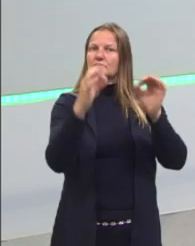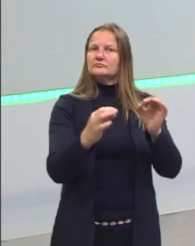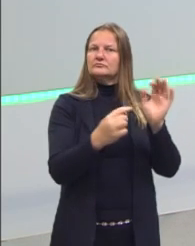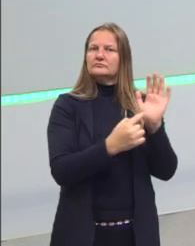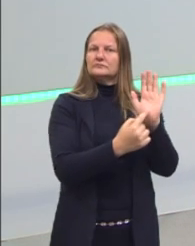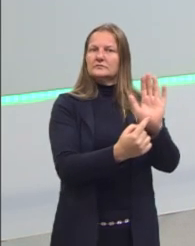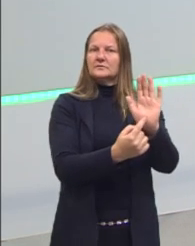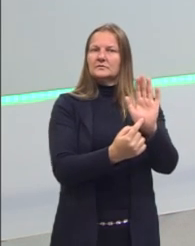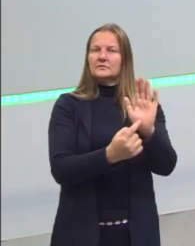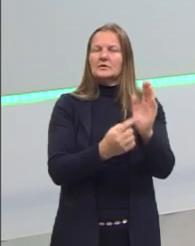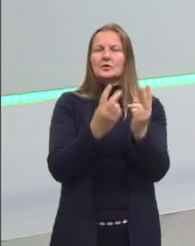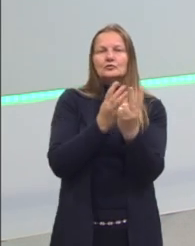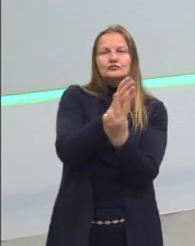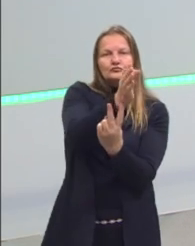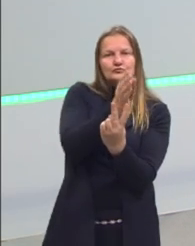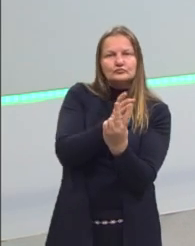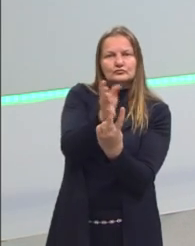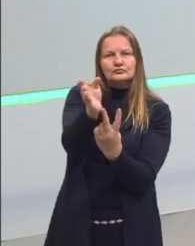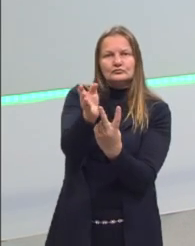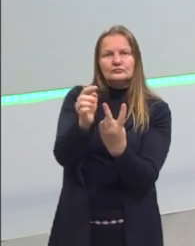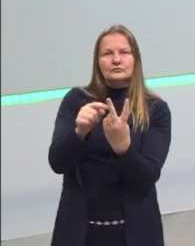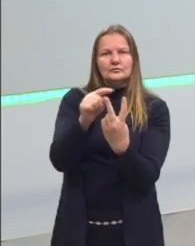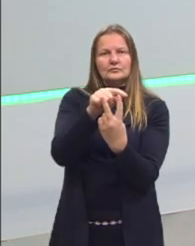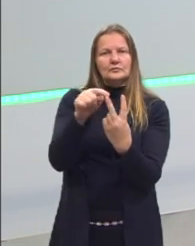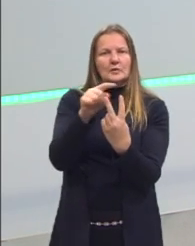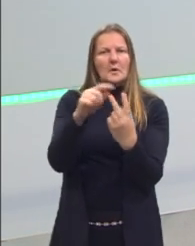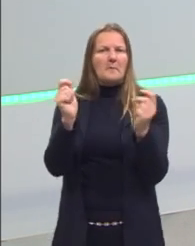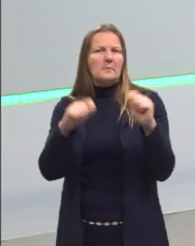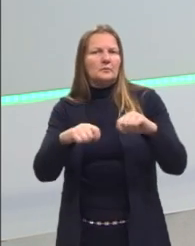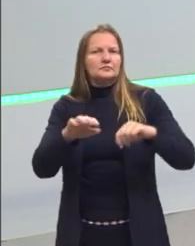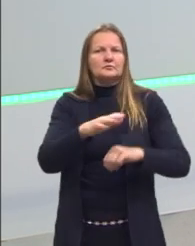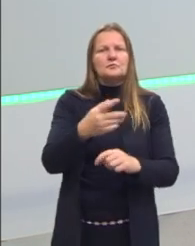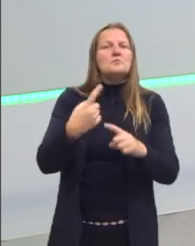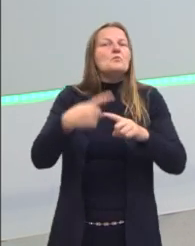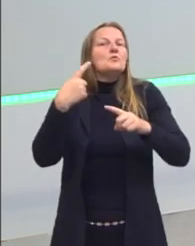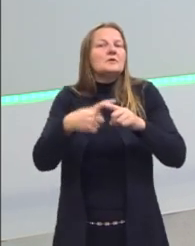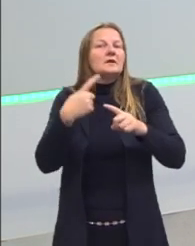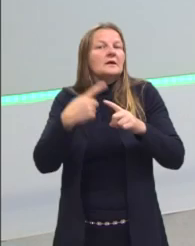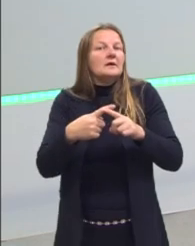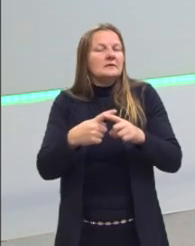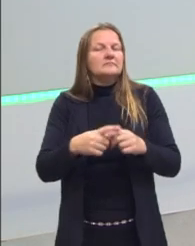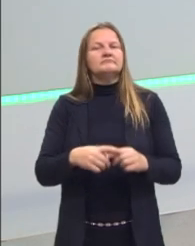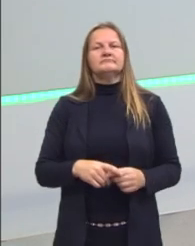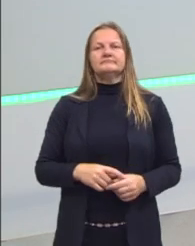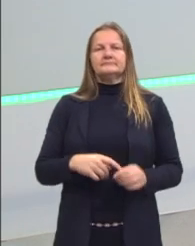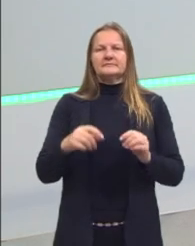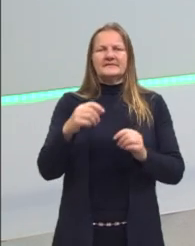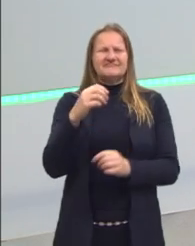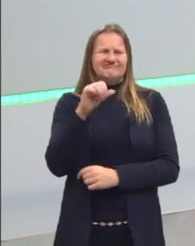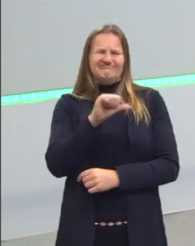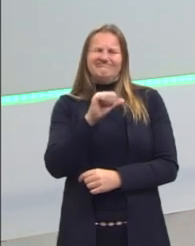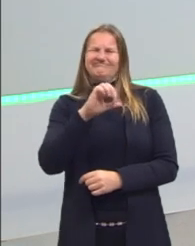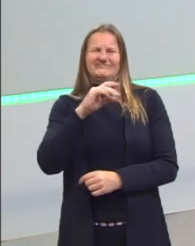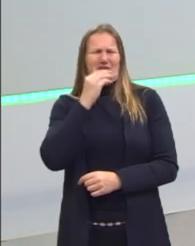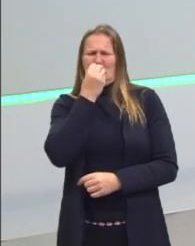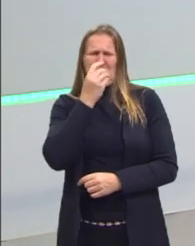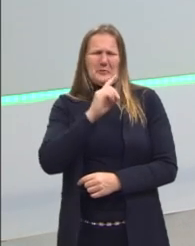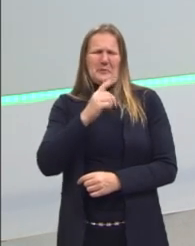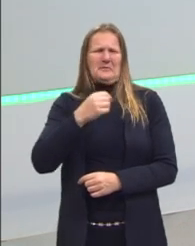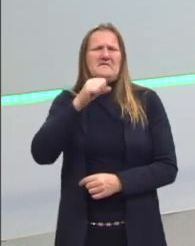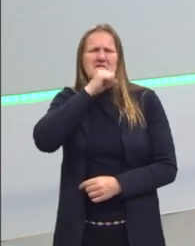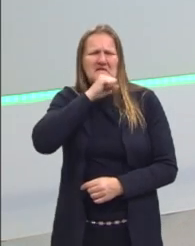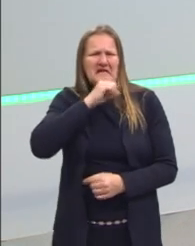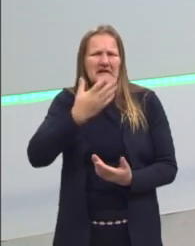duas possíveis causas que a gente olha negativamente para essa população